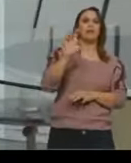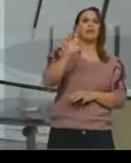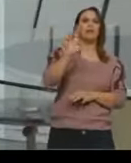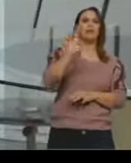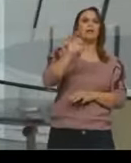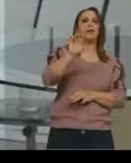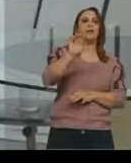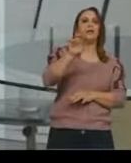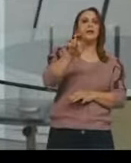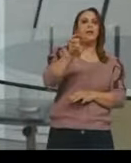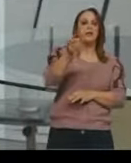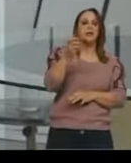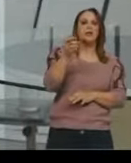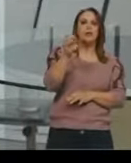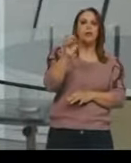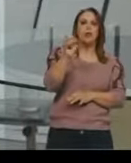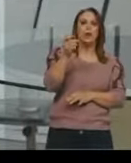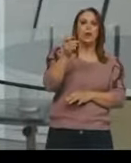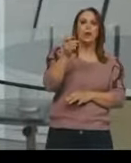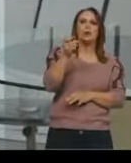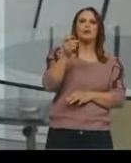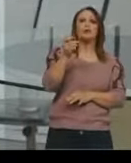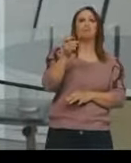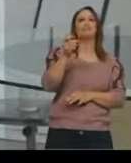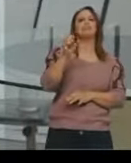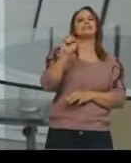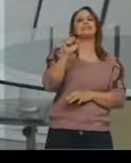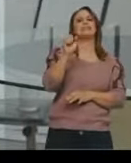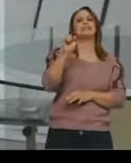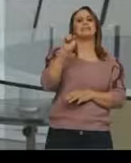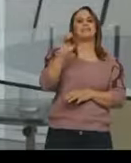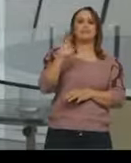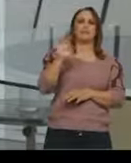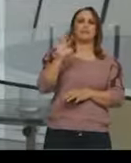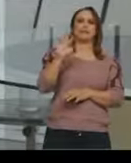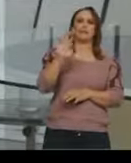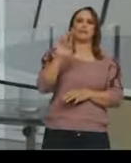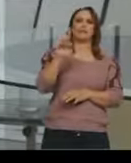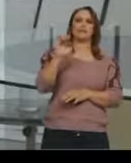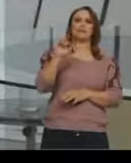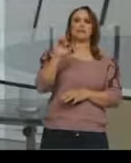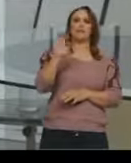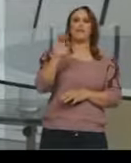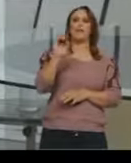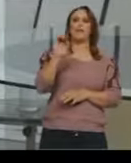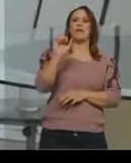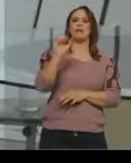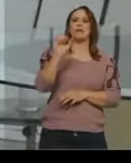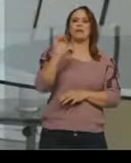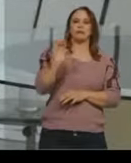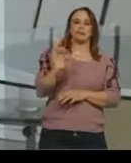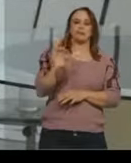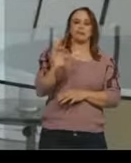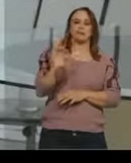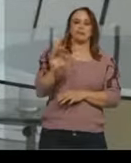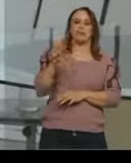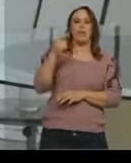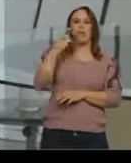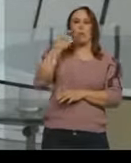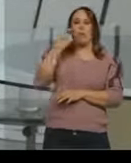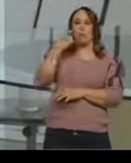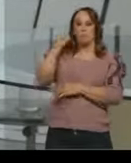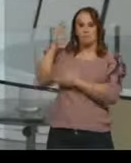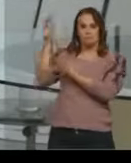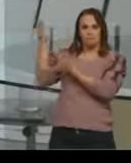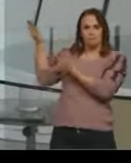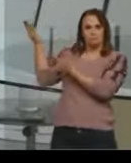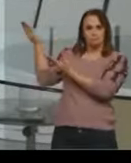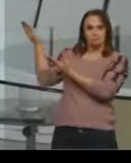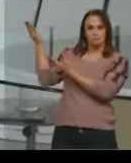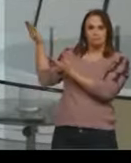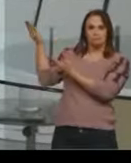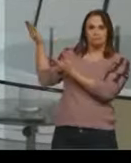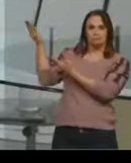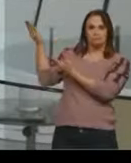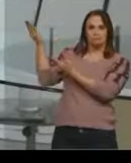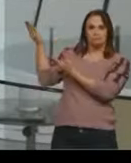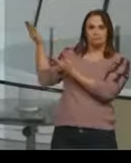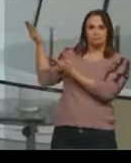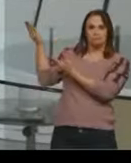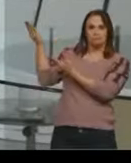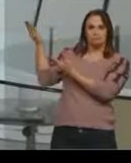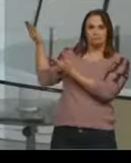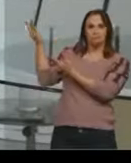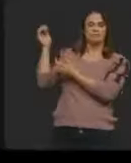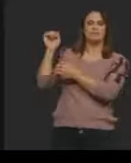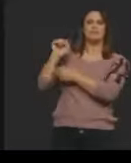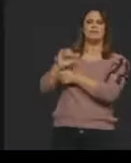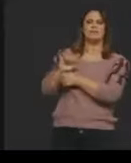diferença delas? Só para a gente relembrar. No carbono 2, vamos ver aqui na figura, olha, eu tenho carbono 1, lá no